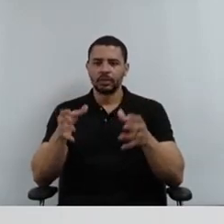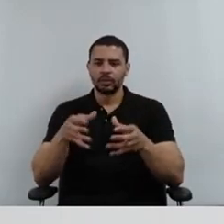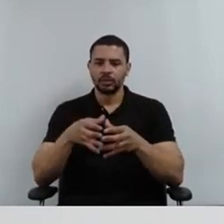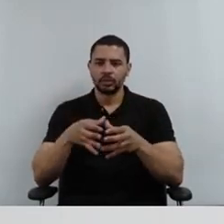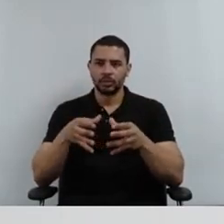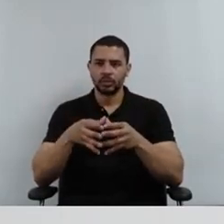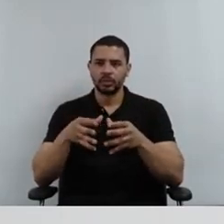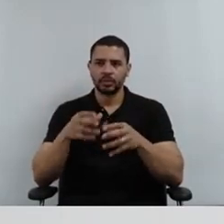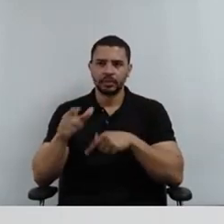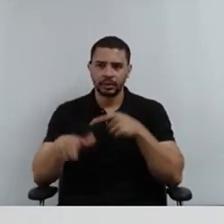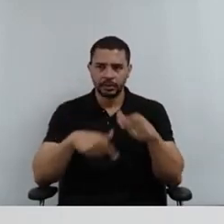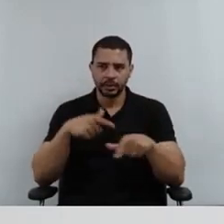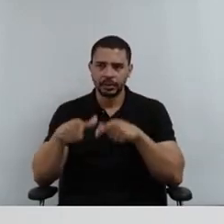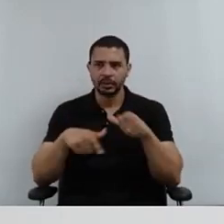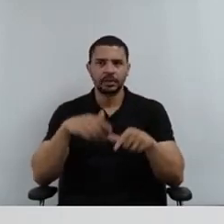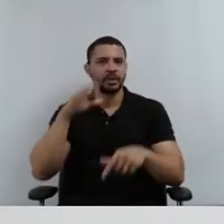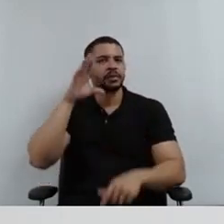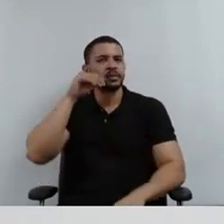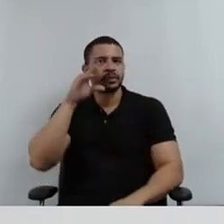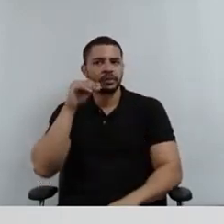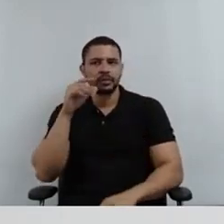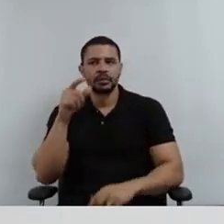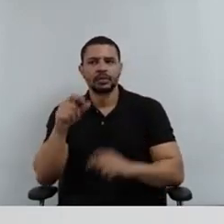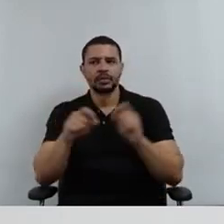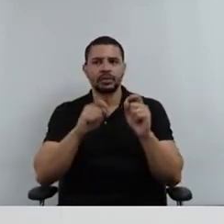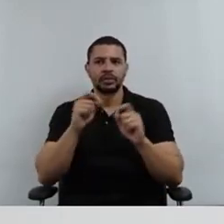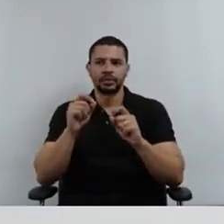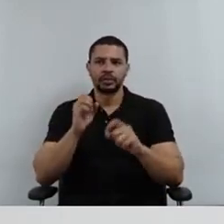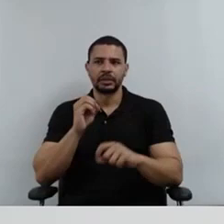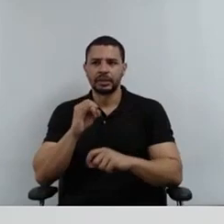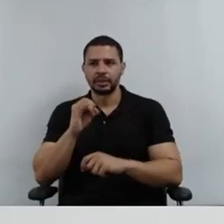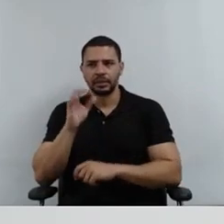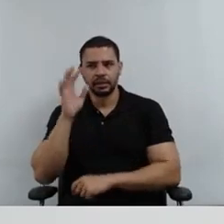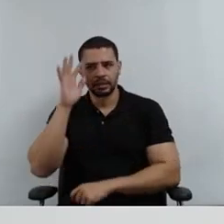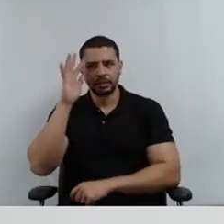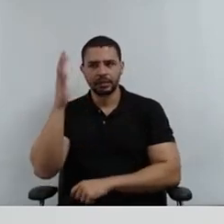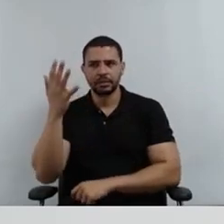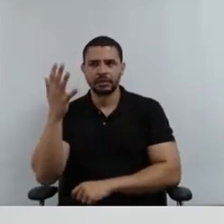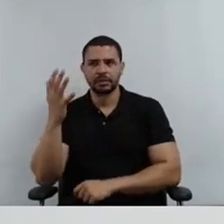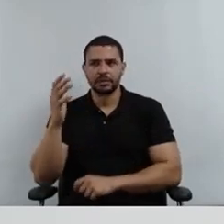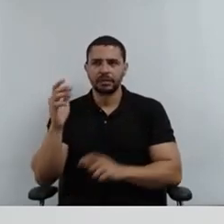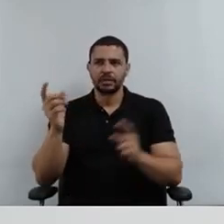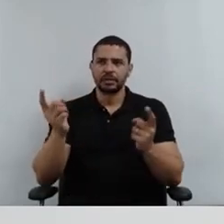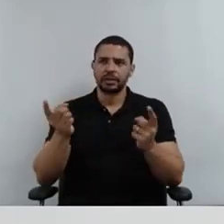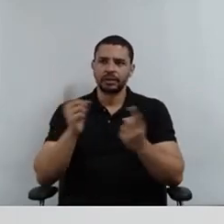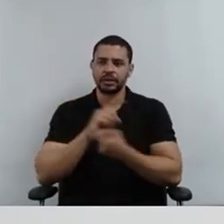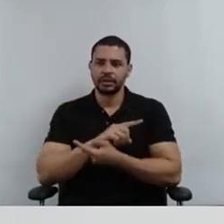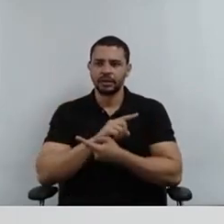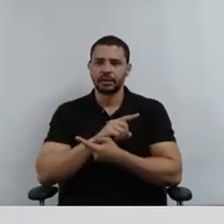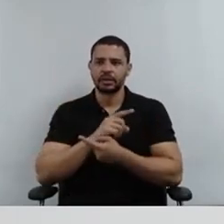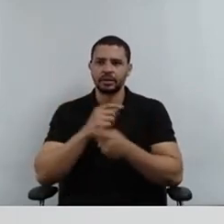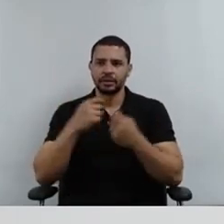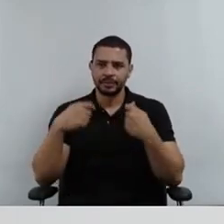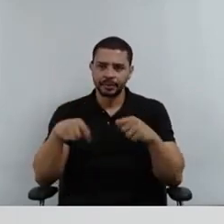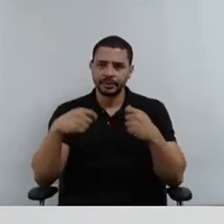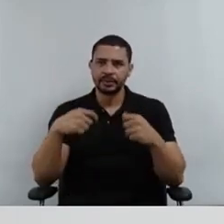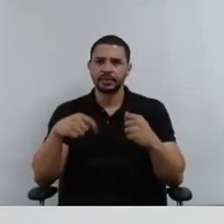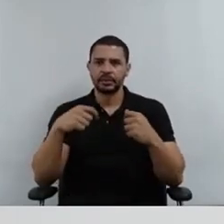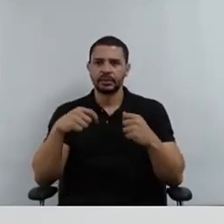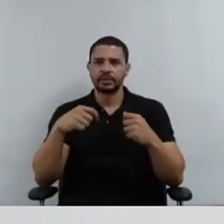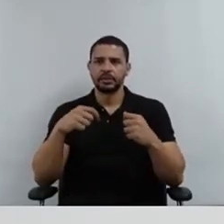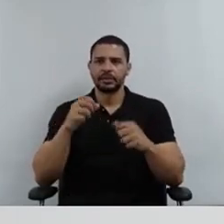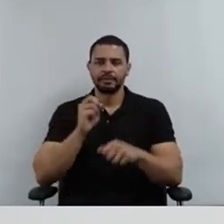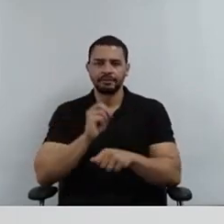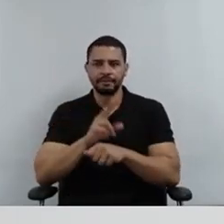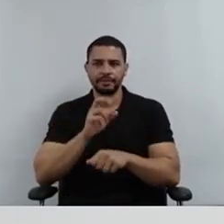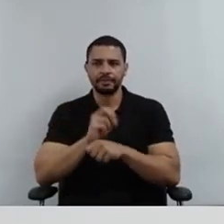de eventuais distorções também. Sem sombra de dúvidas, esses cargos apresentam uma diretriz nesse